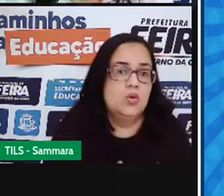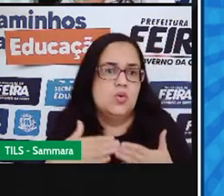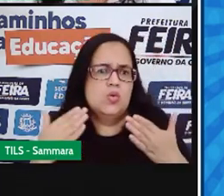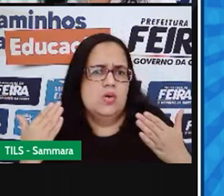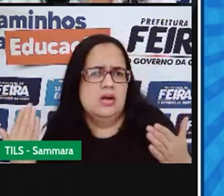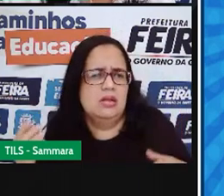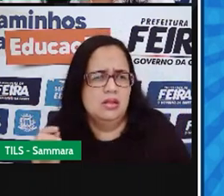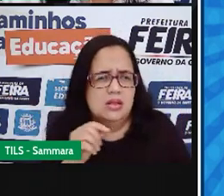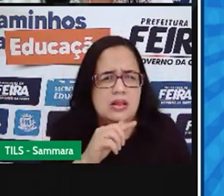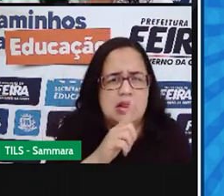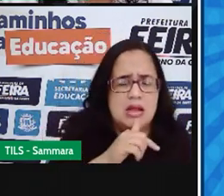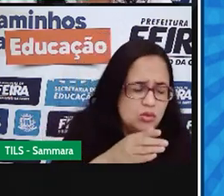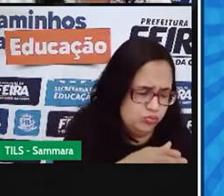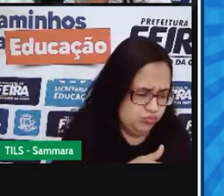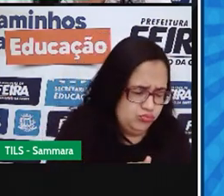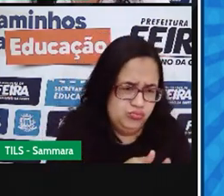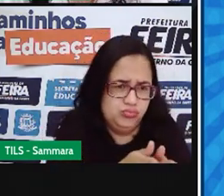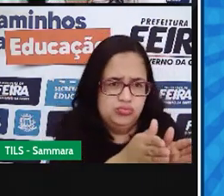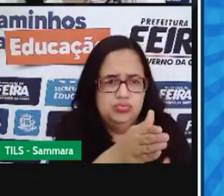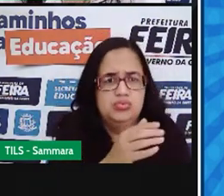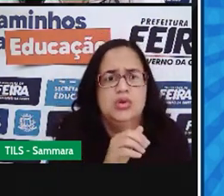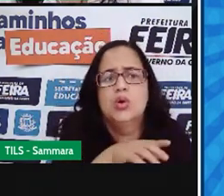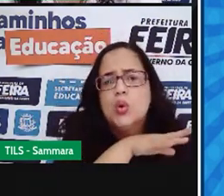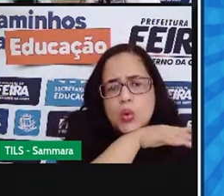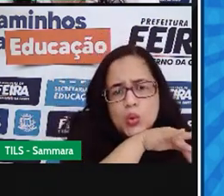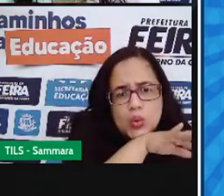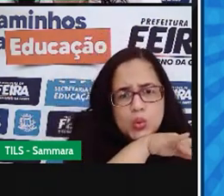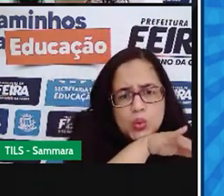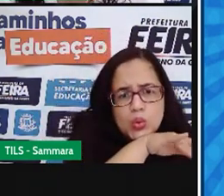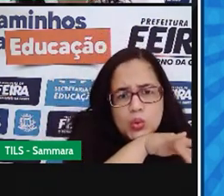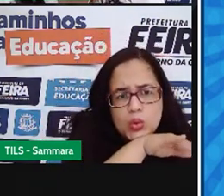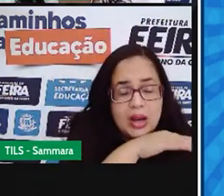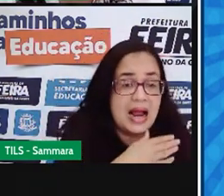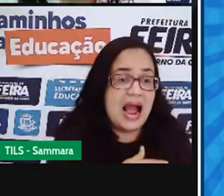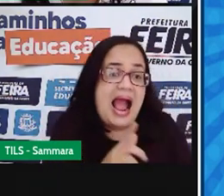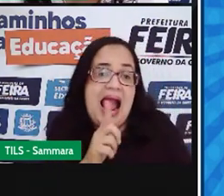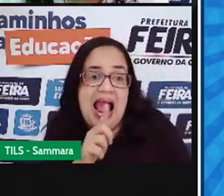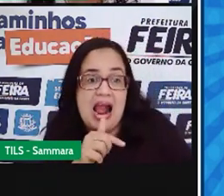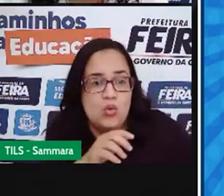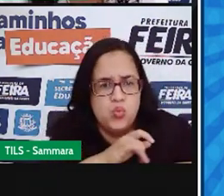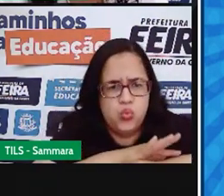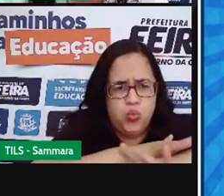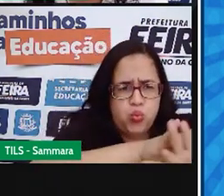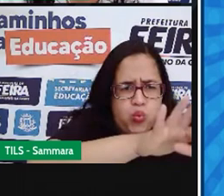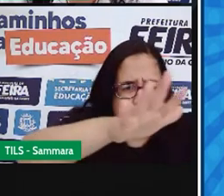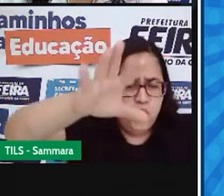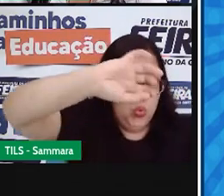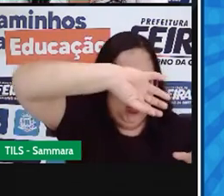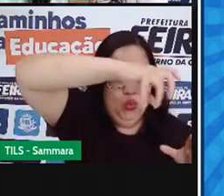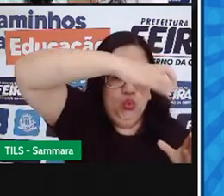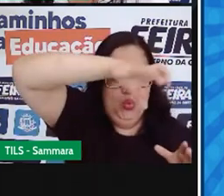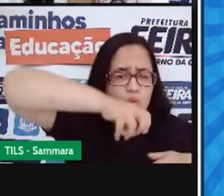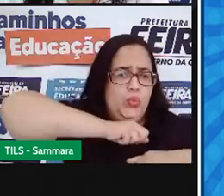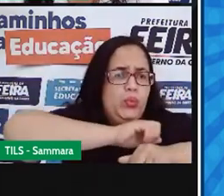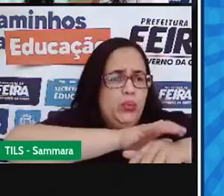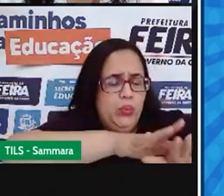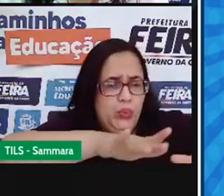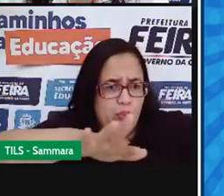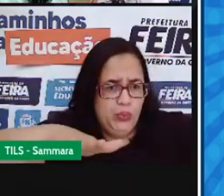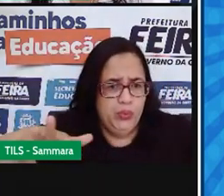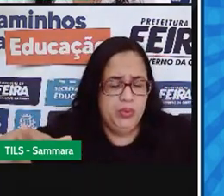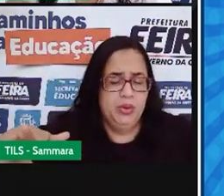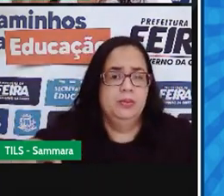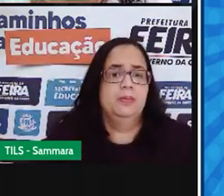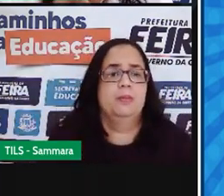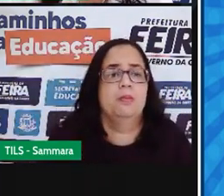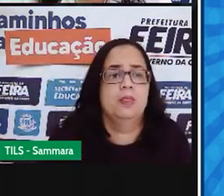entopem os canos ou começam a vazar água das torneiras, principalmente